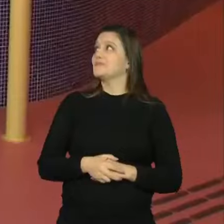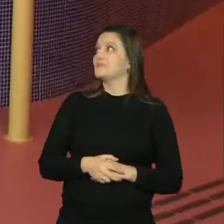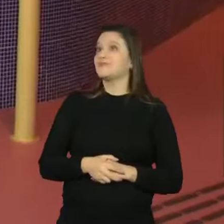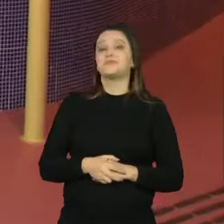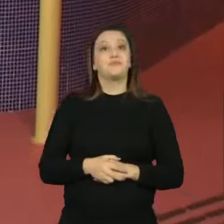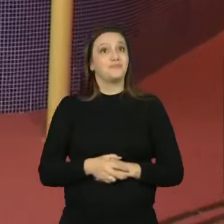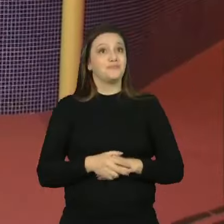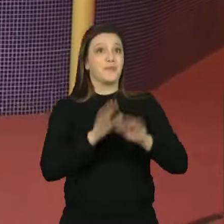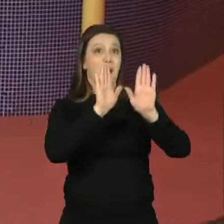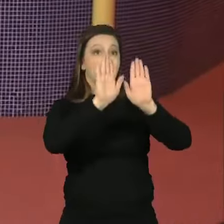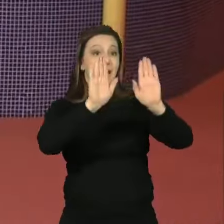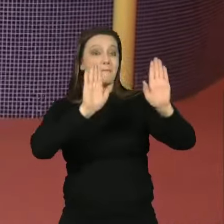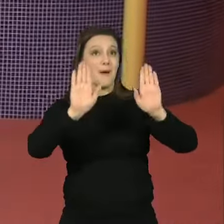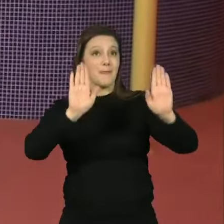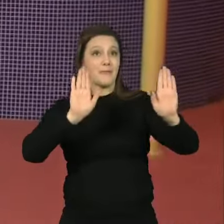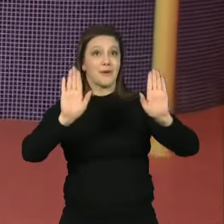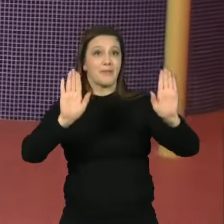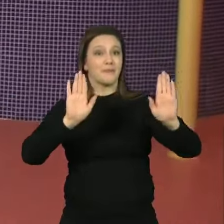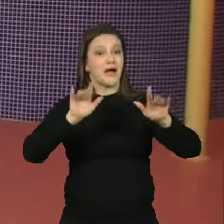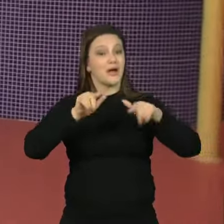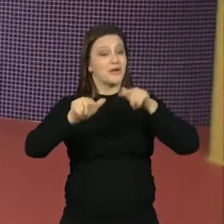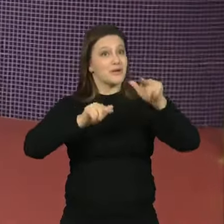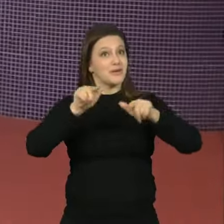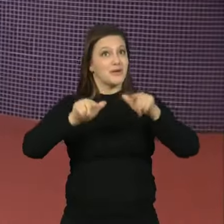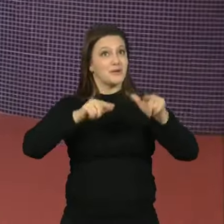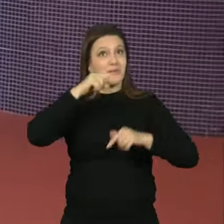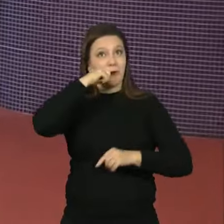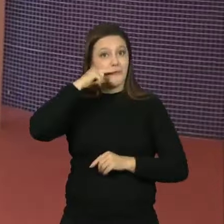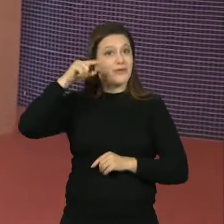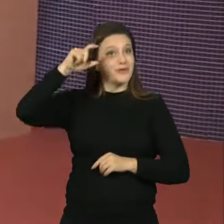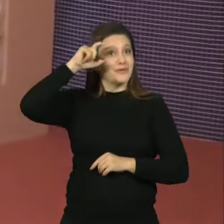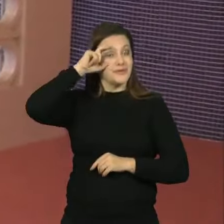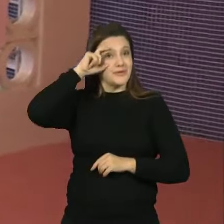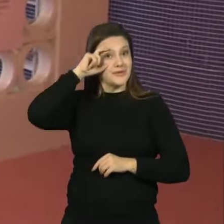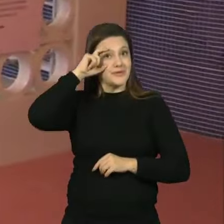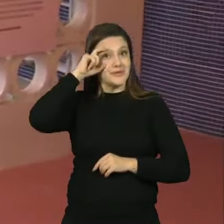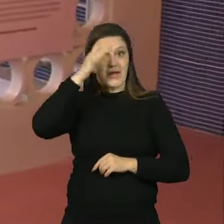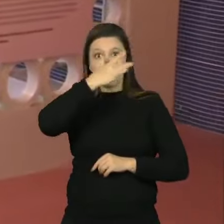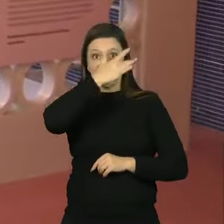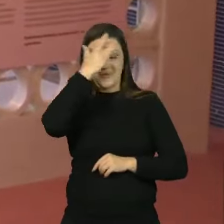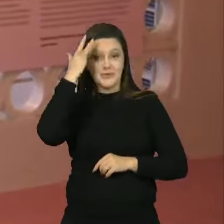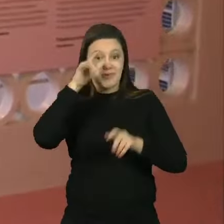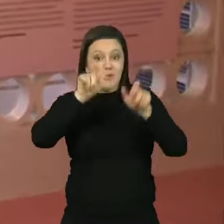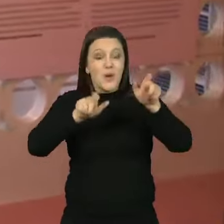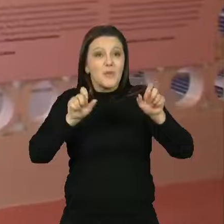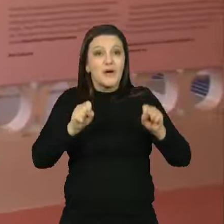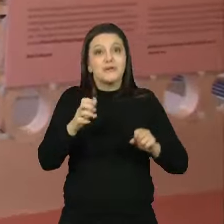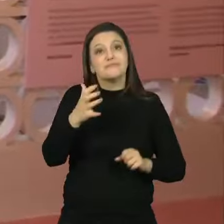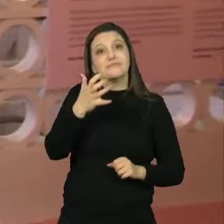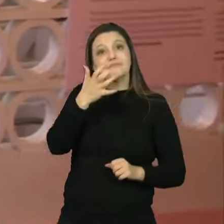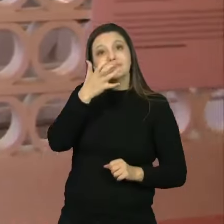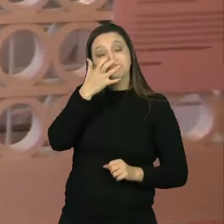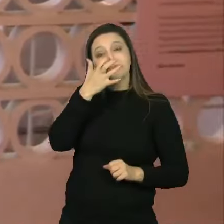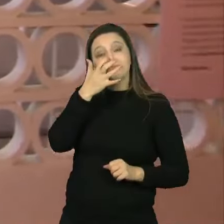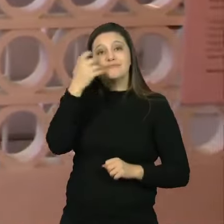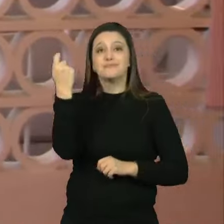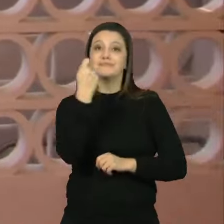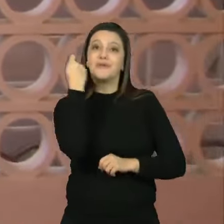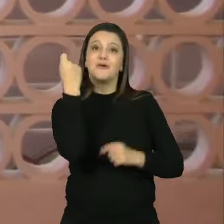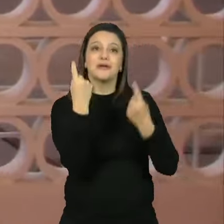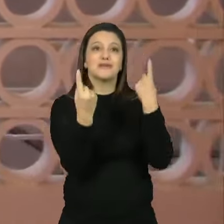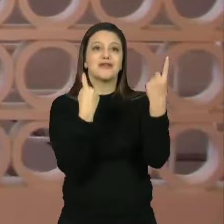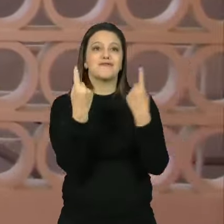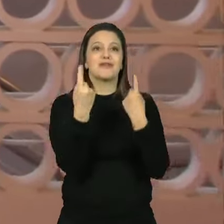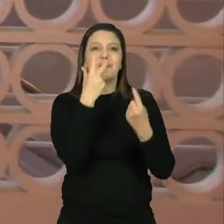Aqui na exposição, além do trabalho de Artacho Jurado, o público também pode contemplar a Avenida Paulista como se